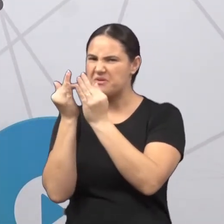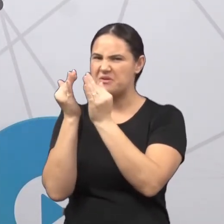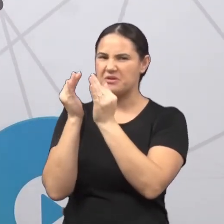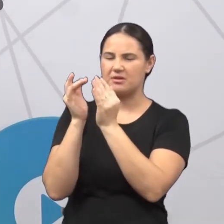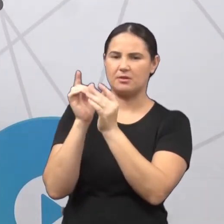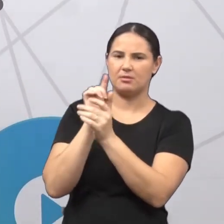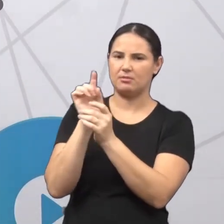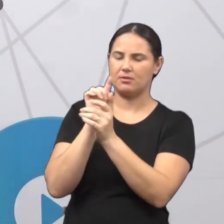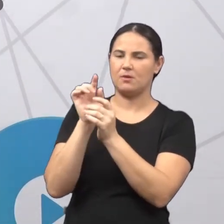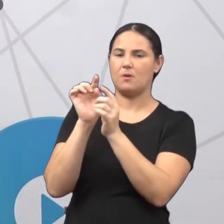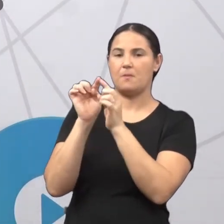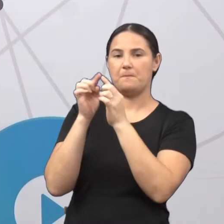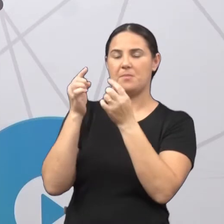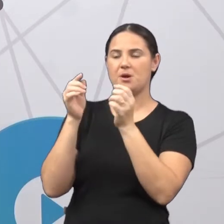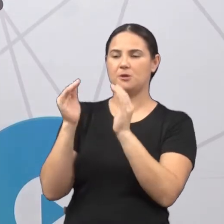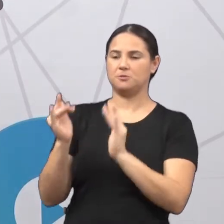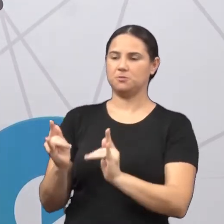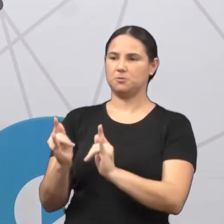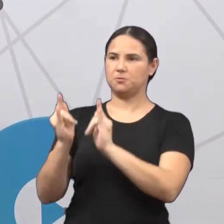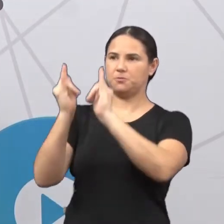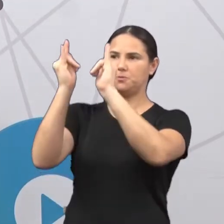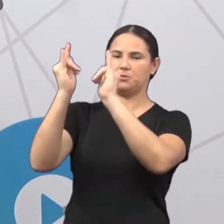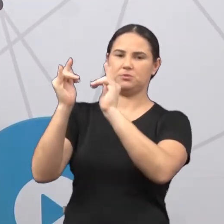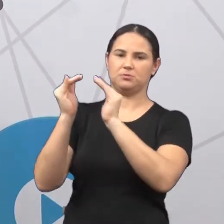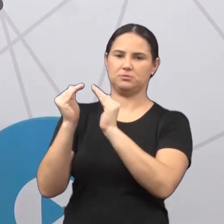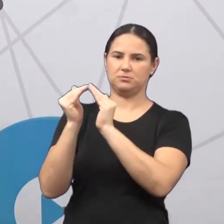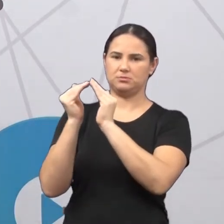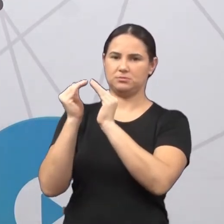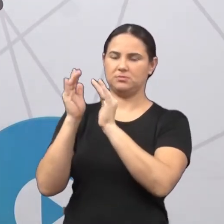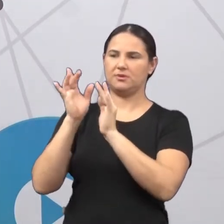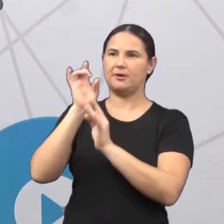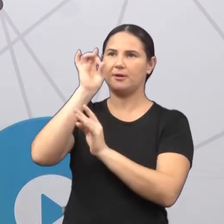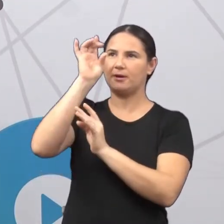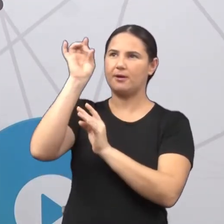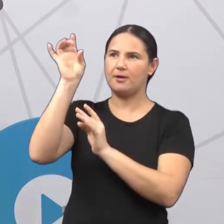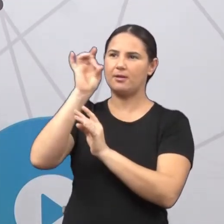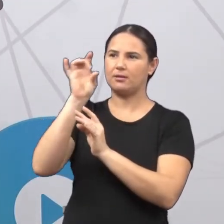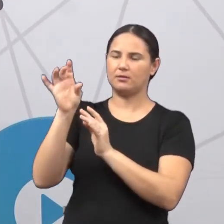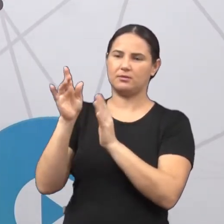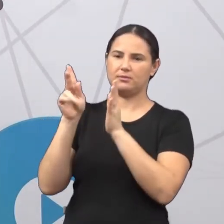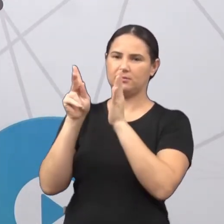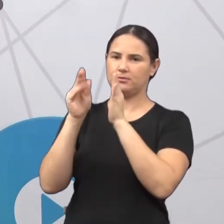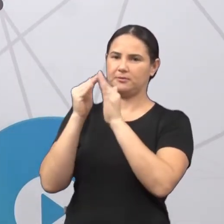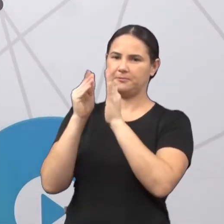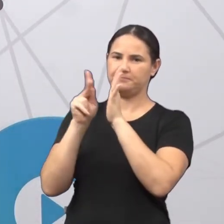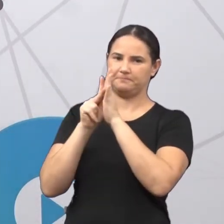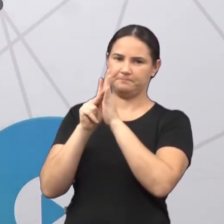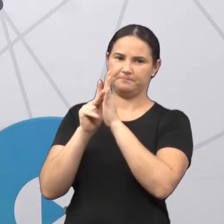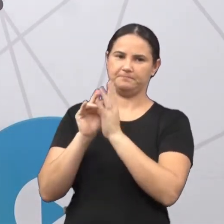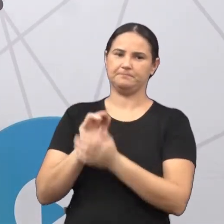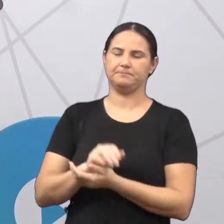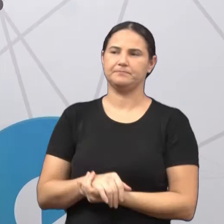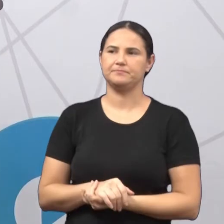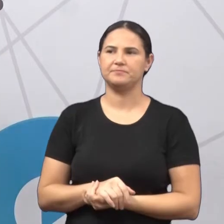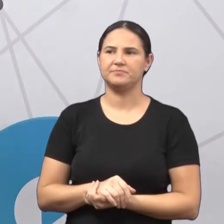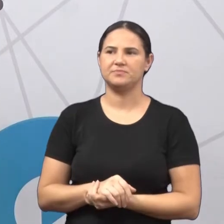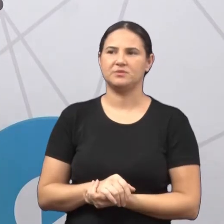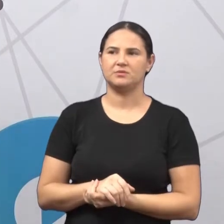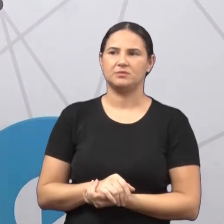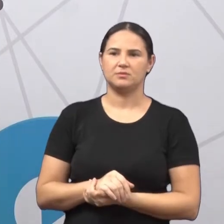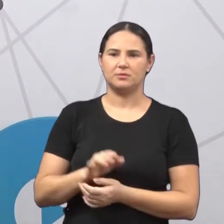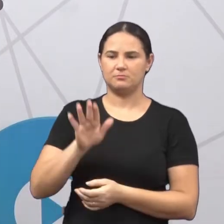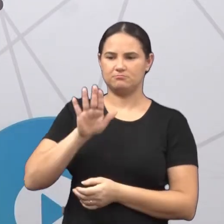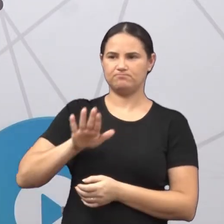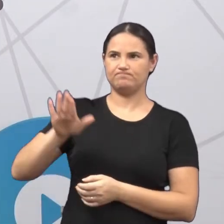mesma família. Mas eles moram juntinhos. Só que, cada um tem a sua casinha. Cada um tem o seu local. Mas eles moram num